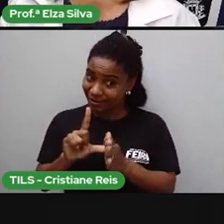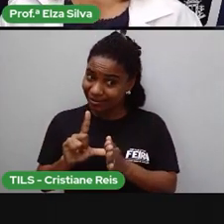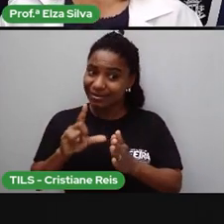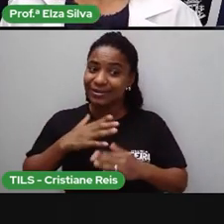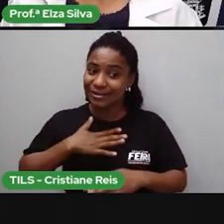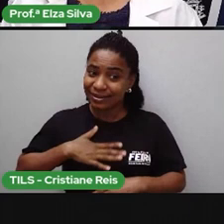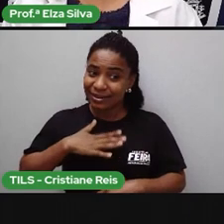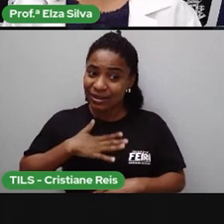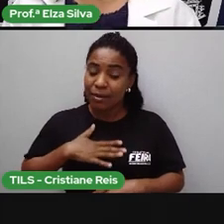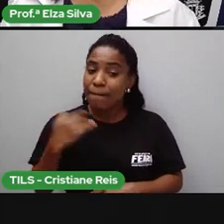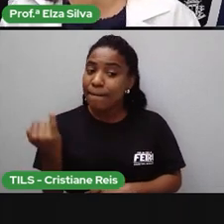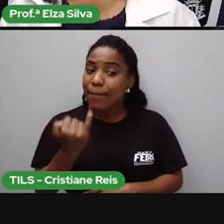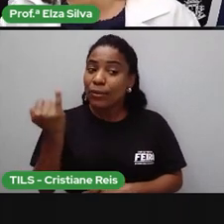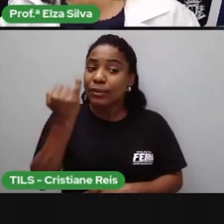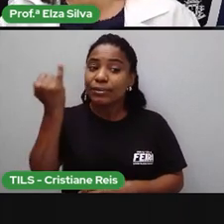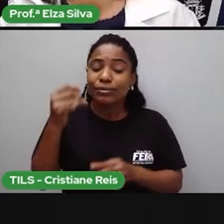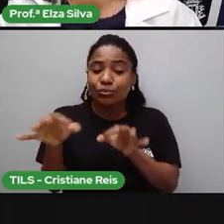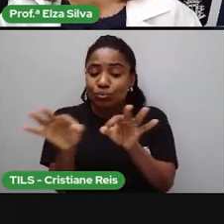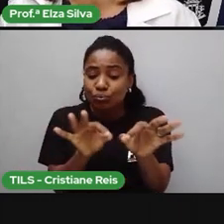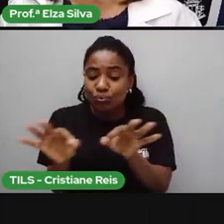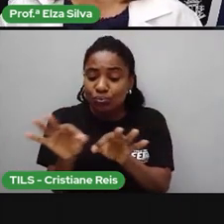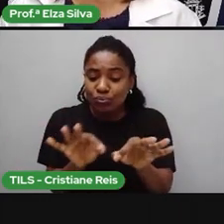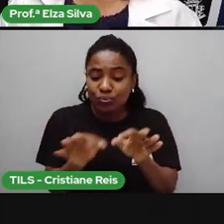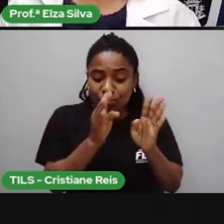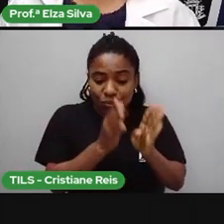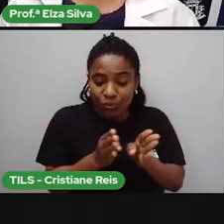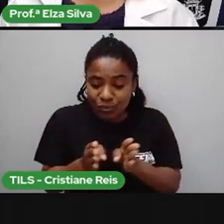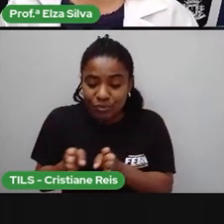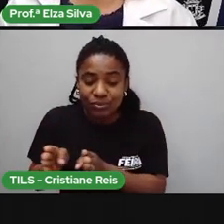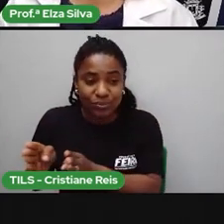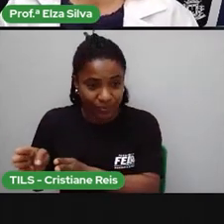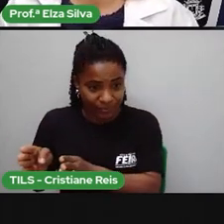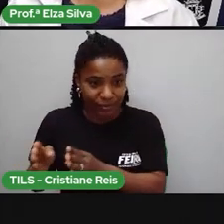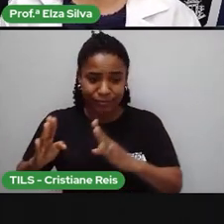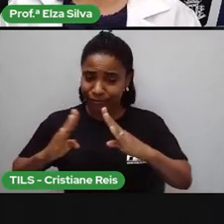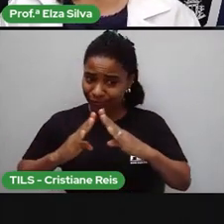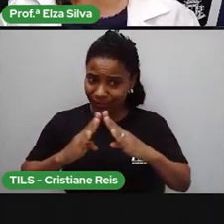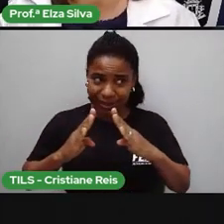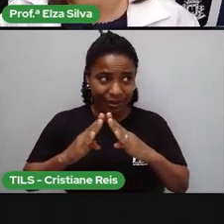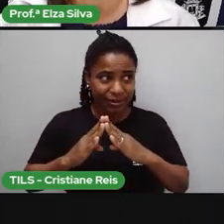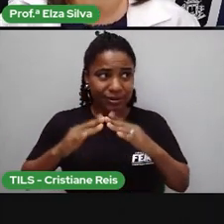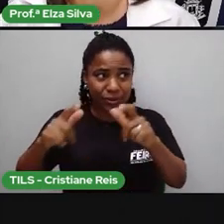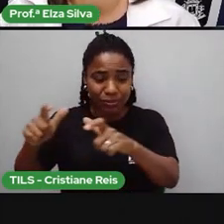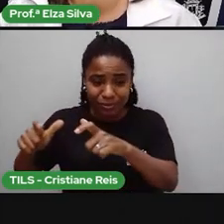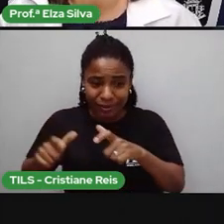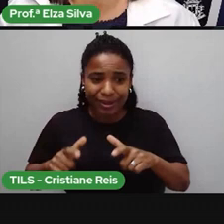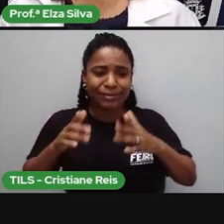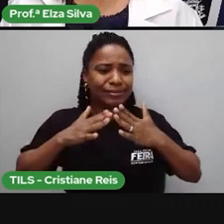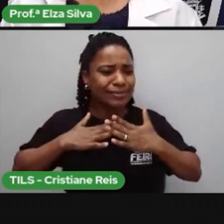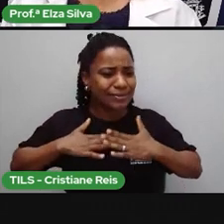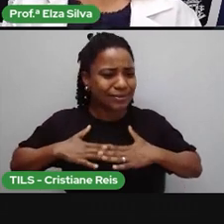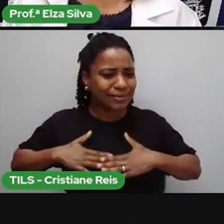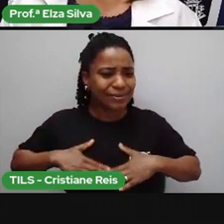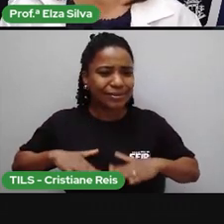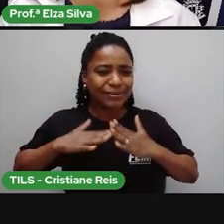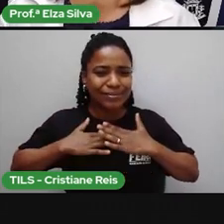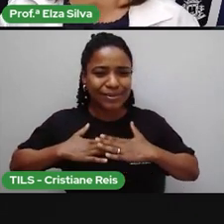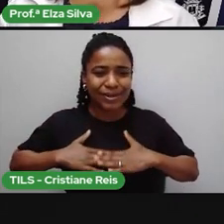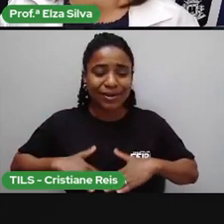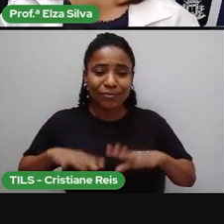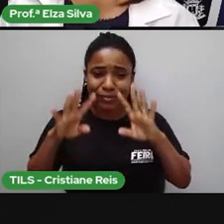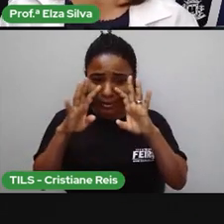que a gente se organize. Busque em sua casa um local tranquilo para que você possa se